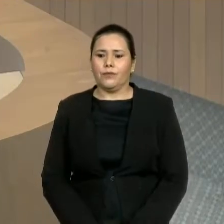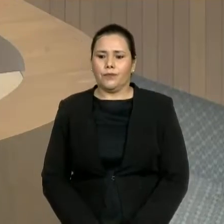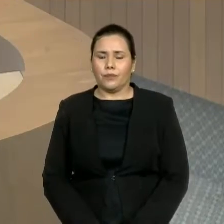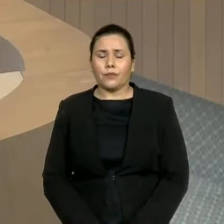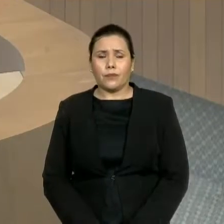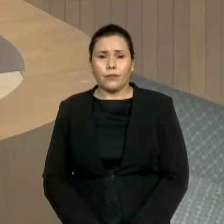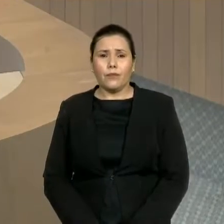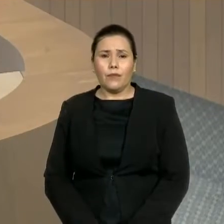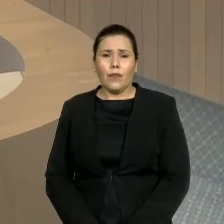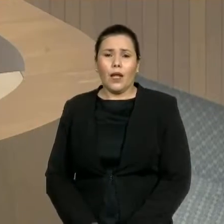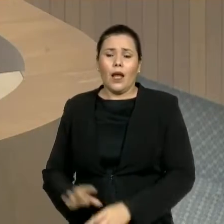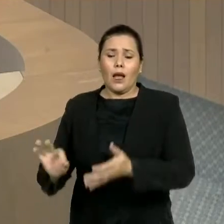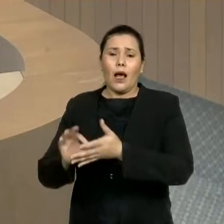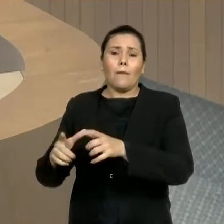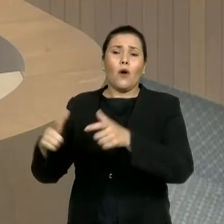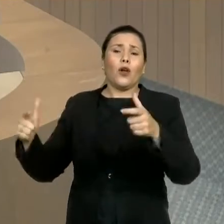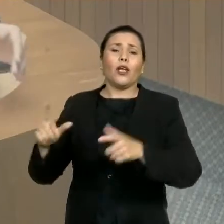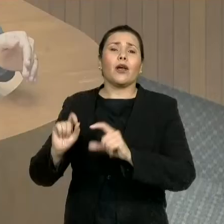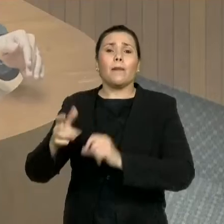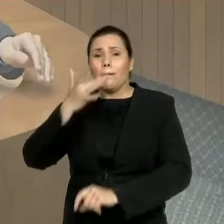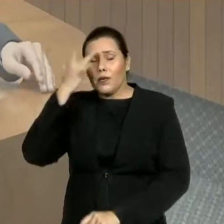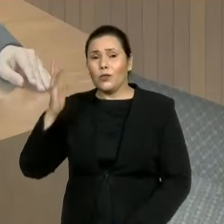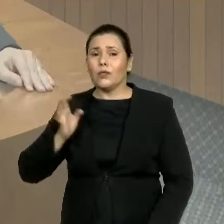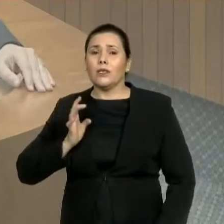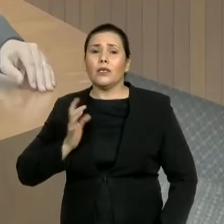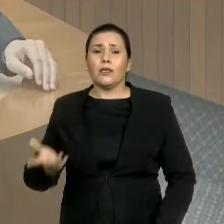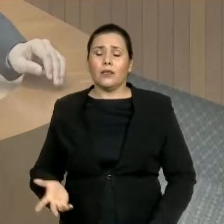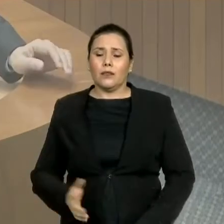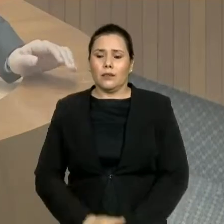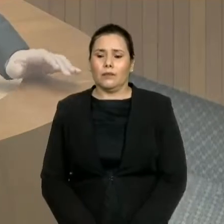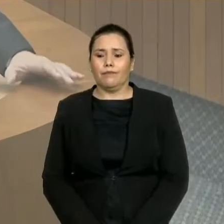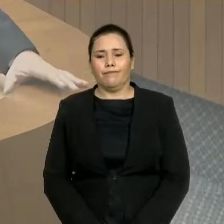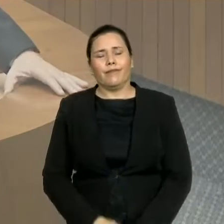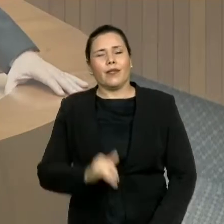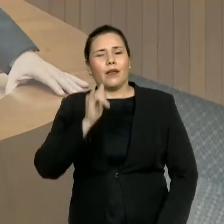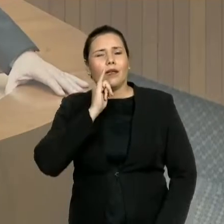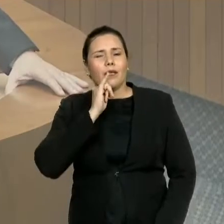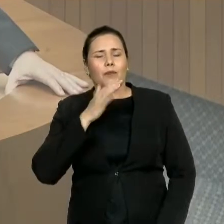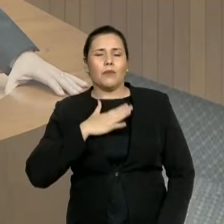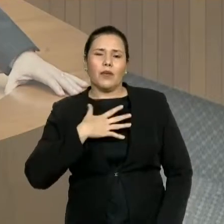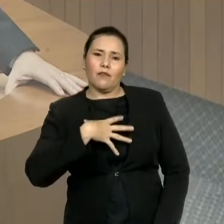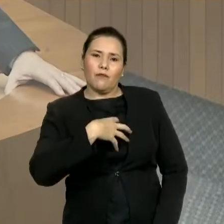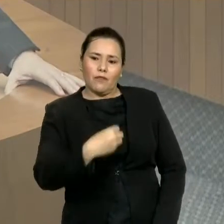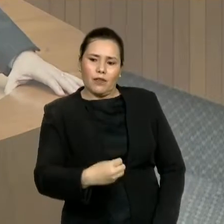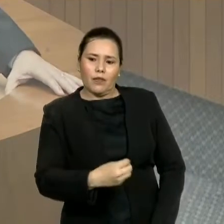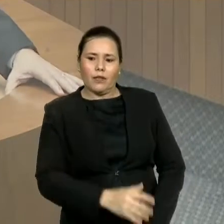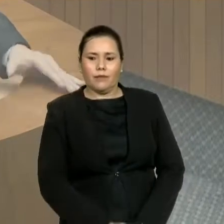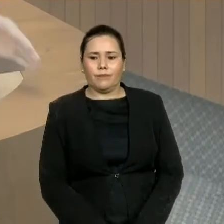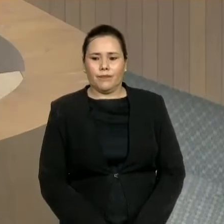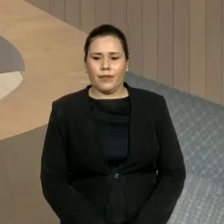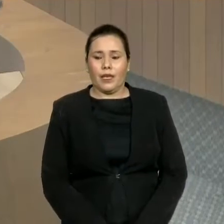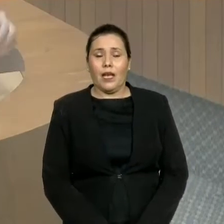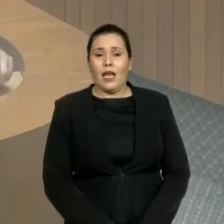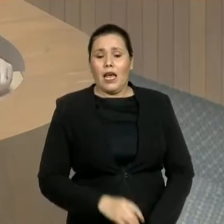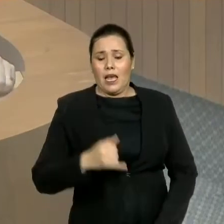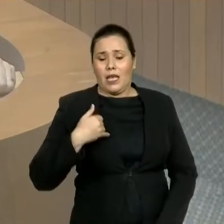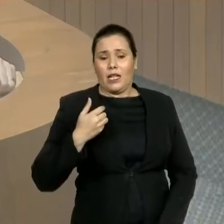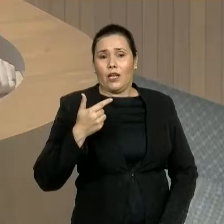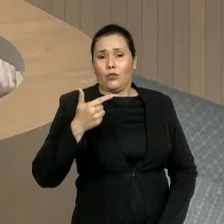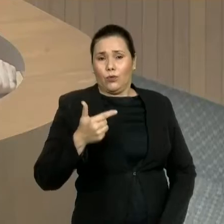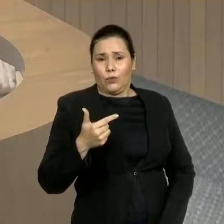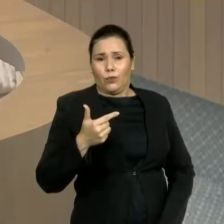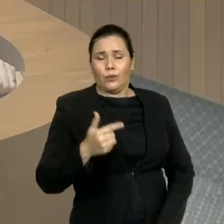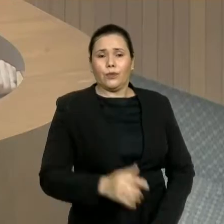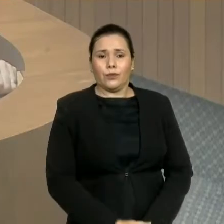idade, ela já estuda, ela está na escola. Como ela tem menos de três, é considerado creche. Ela tem acesso a creche.